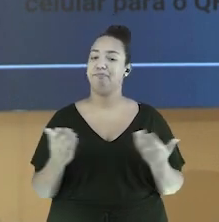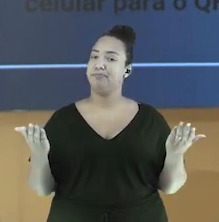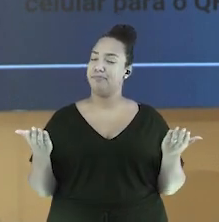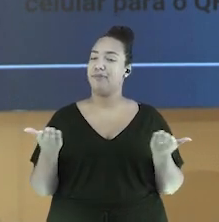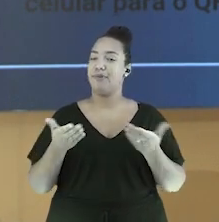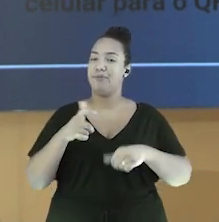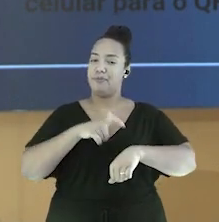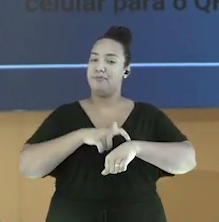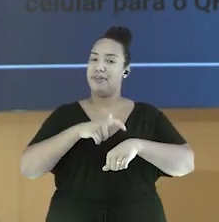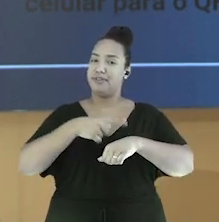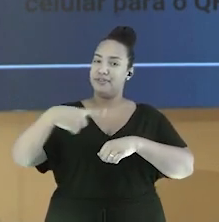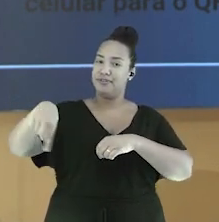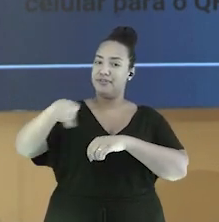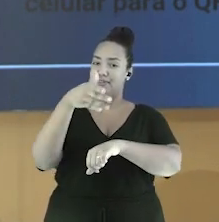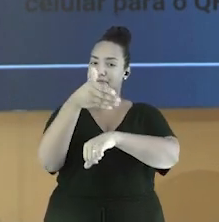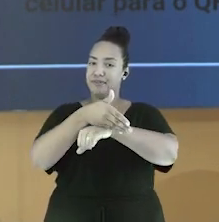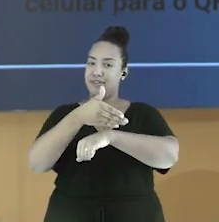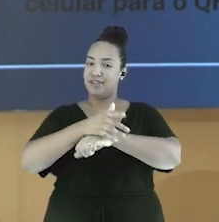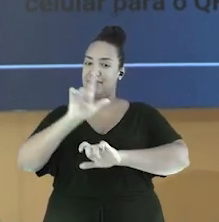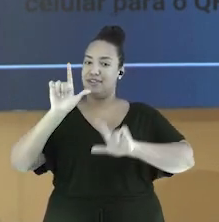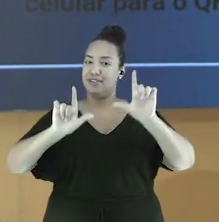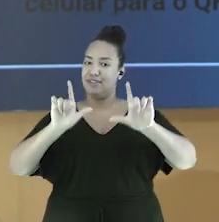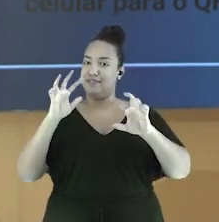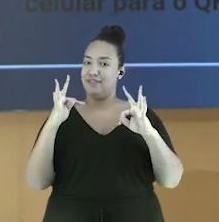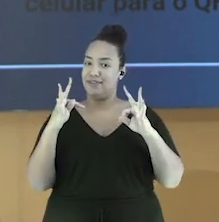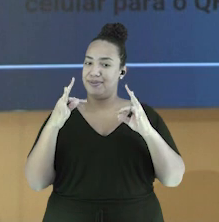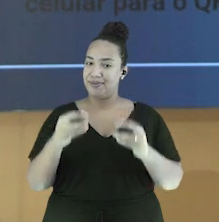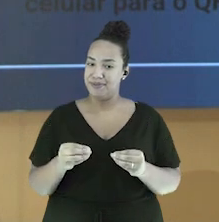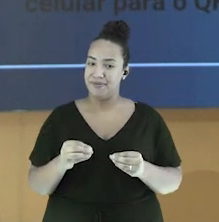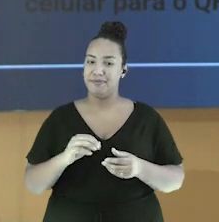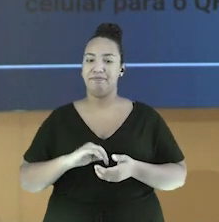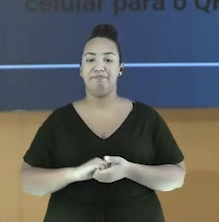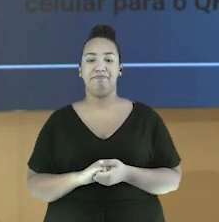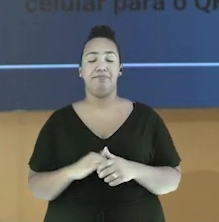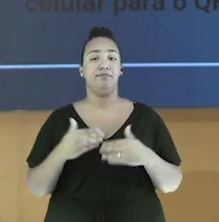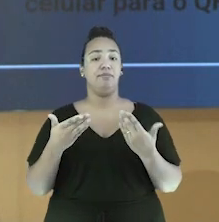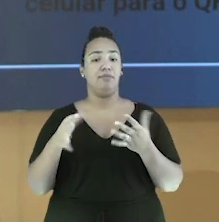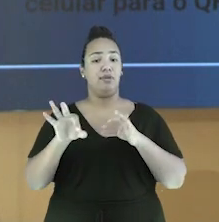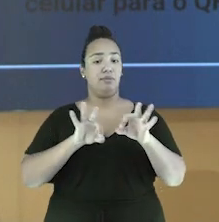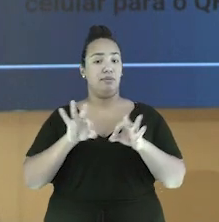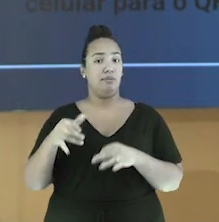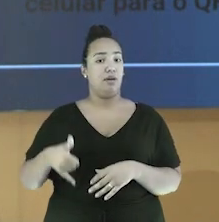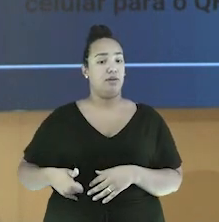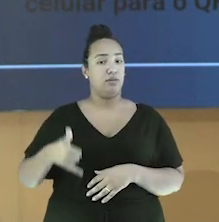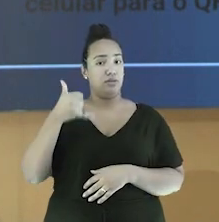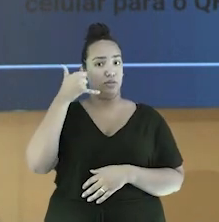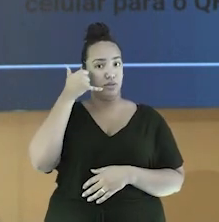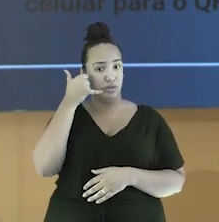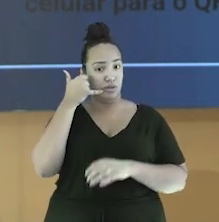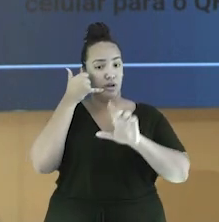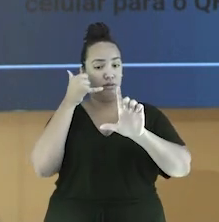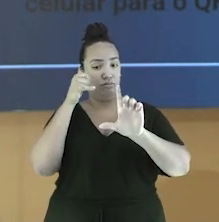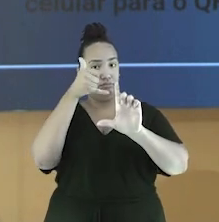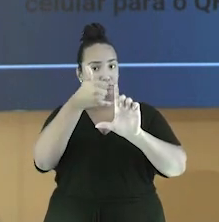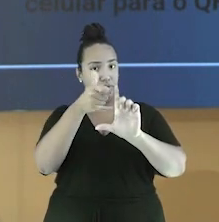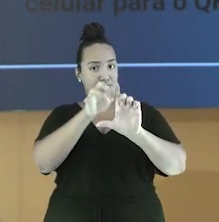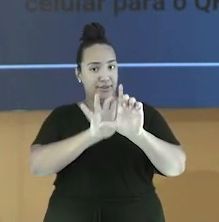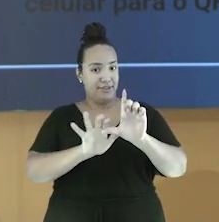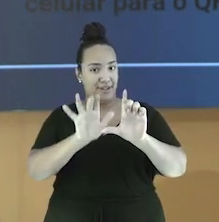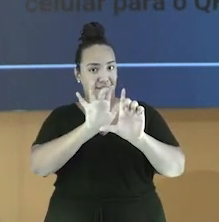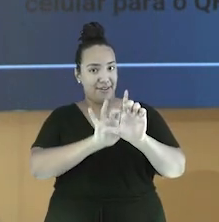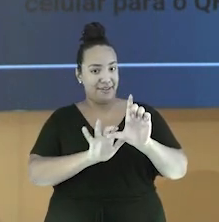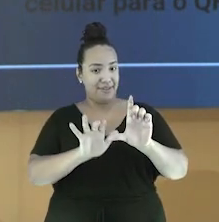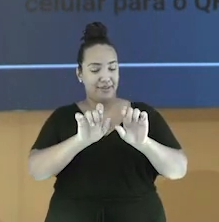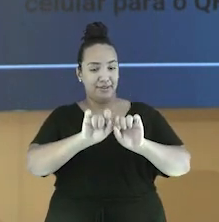sua chance de participar do programa Tudo TV sem sair de casa. Então, pegue o seu celular, aponte aqui para o QR Code,